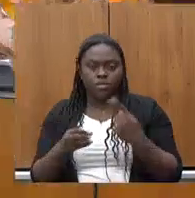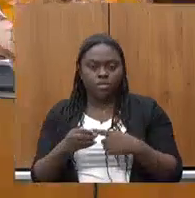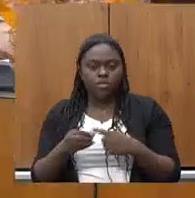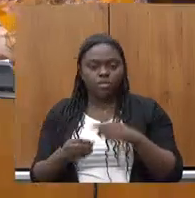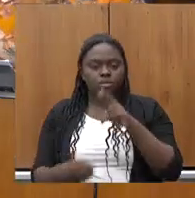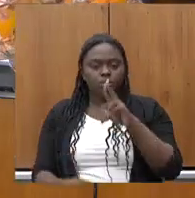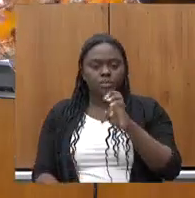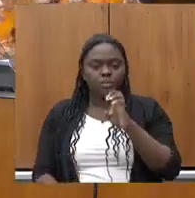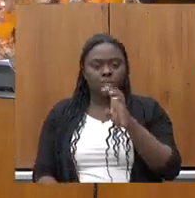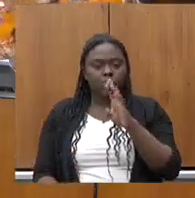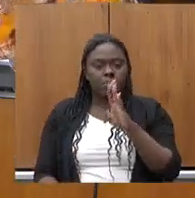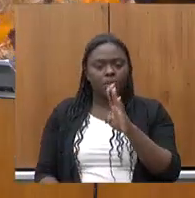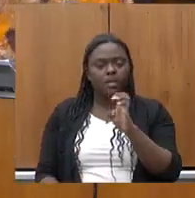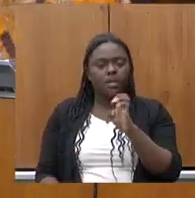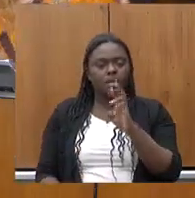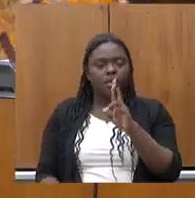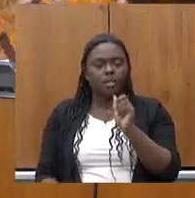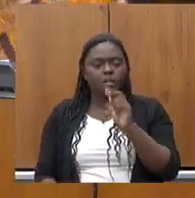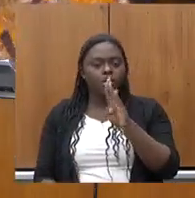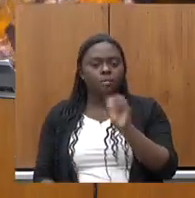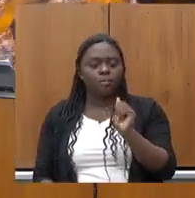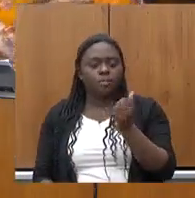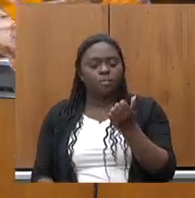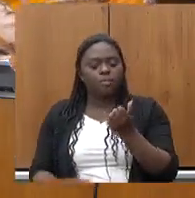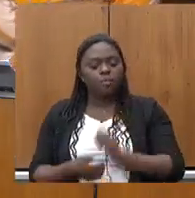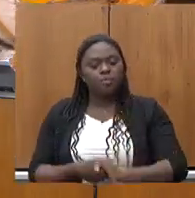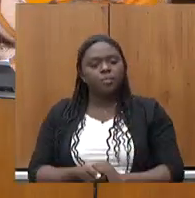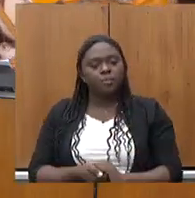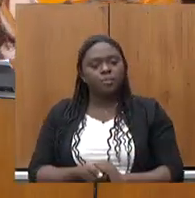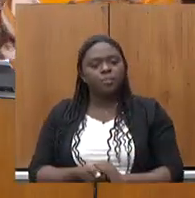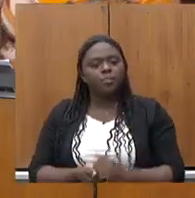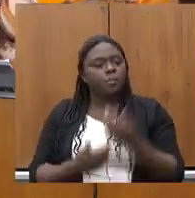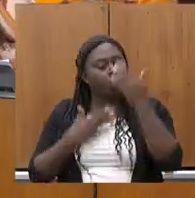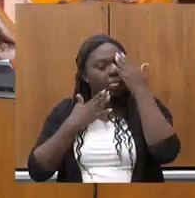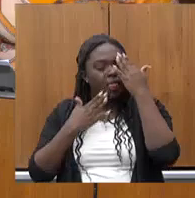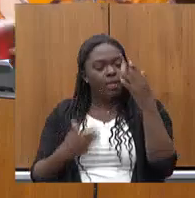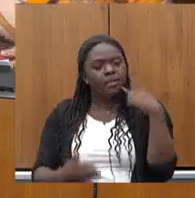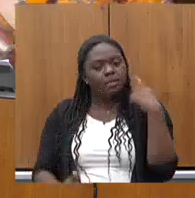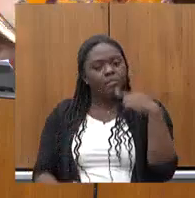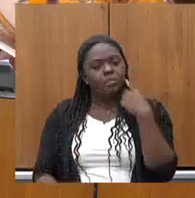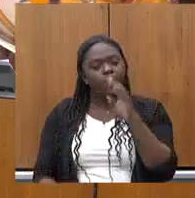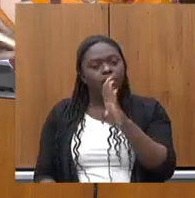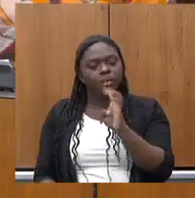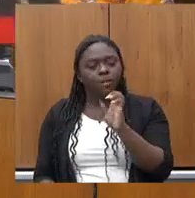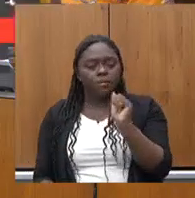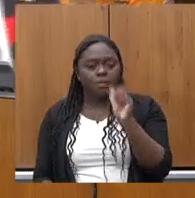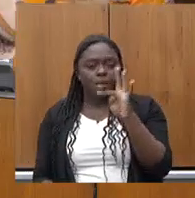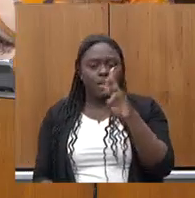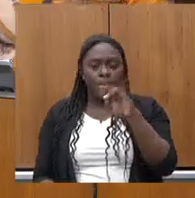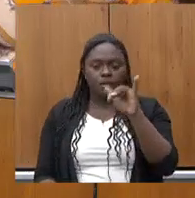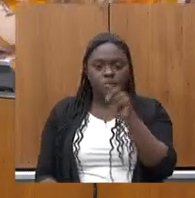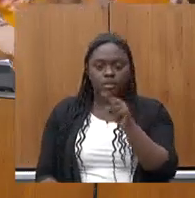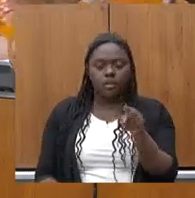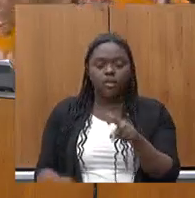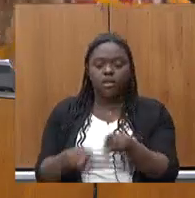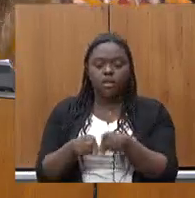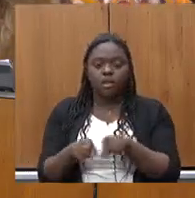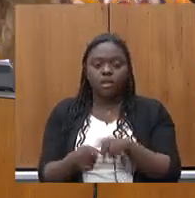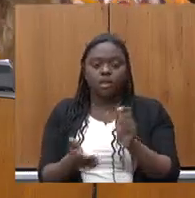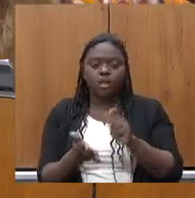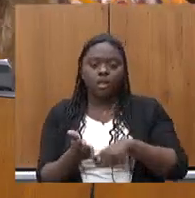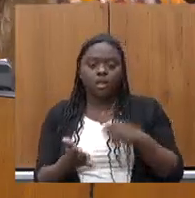obrigado obrigado deputada Beatriz Serqueira registramos aqui também a presença